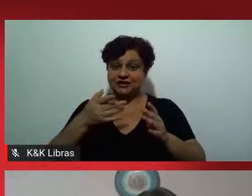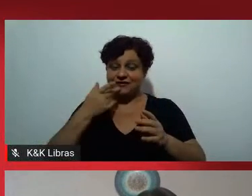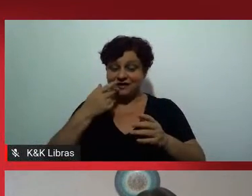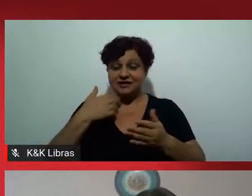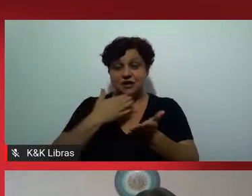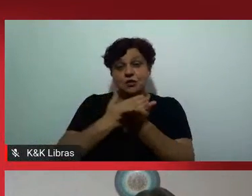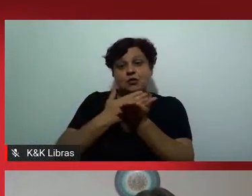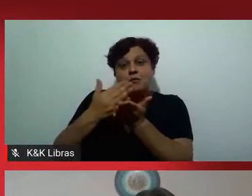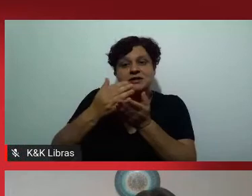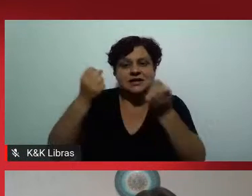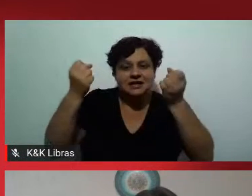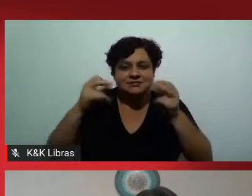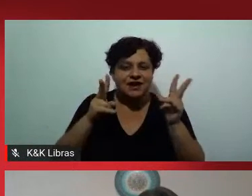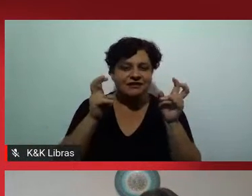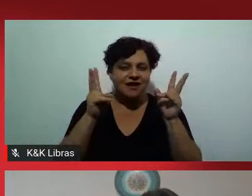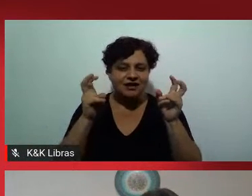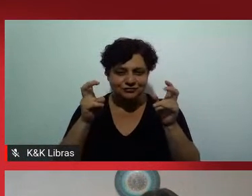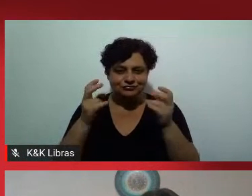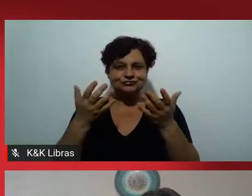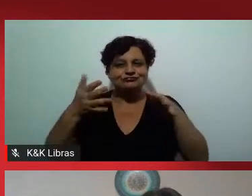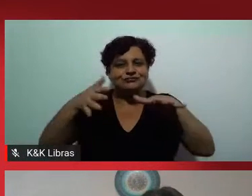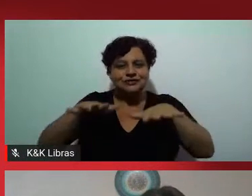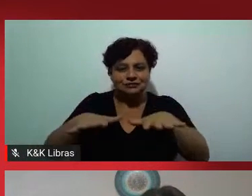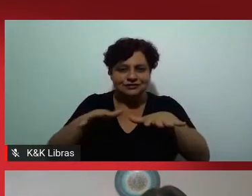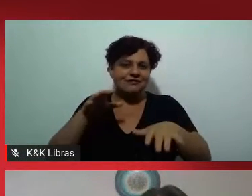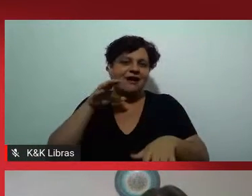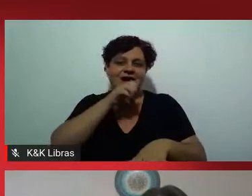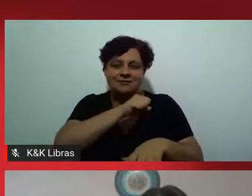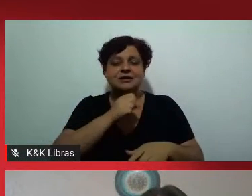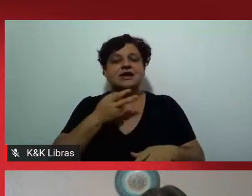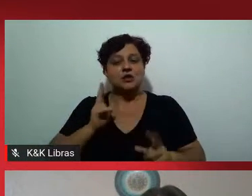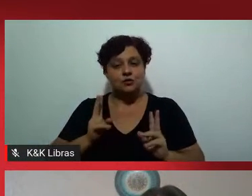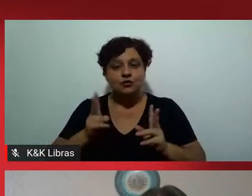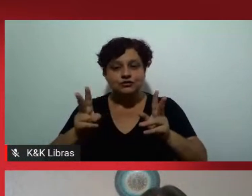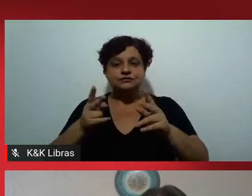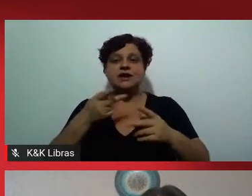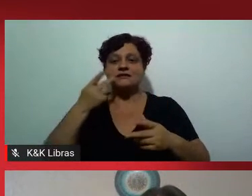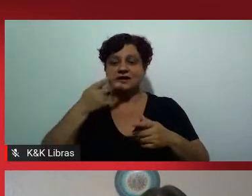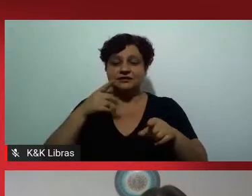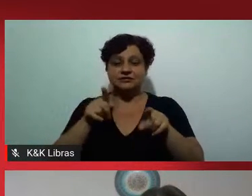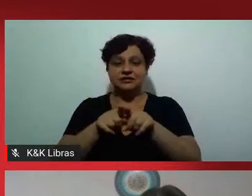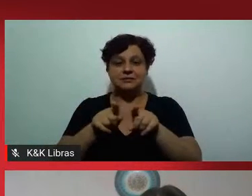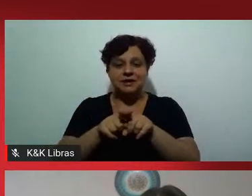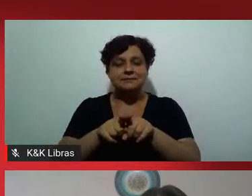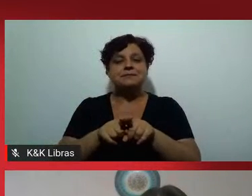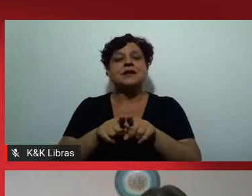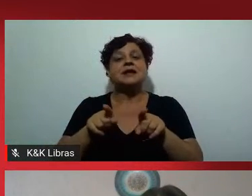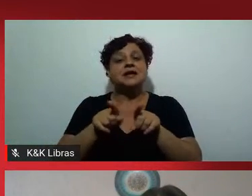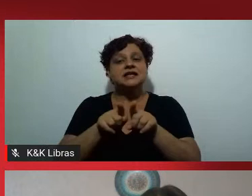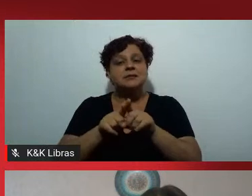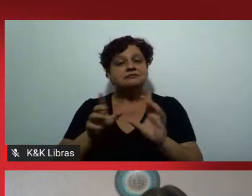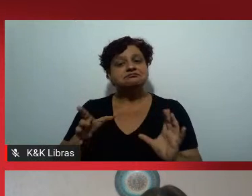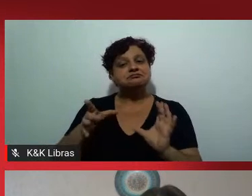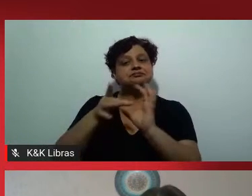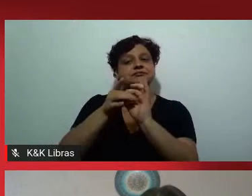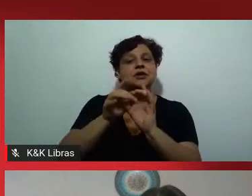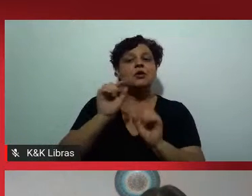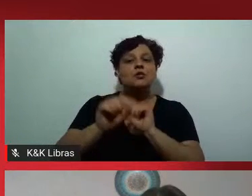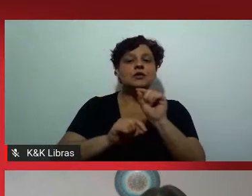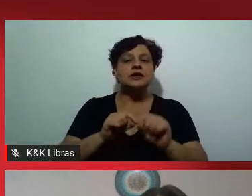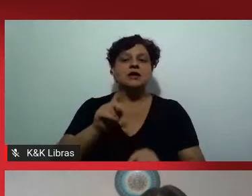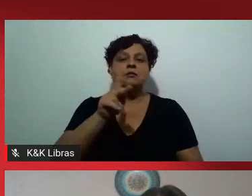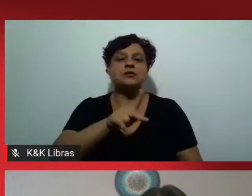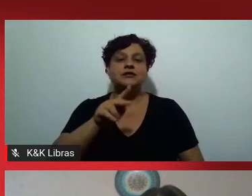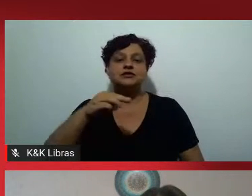coro com aquilo que o colega trouxe. Nós temos um desafio muito grande, e se